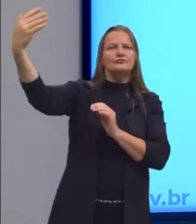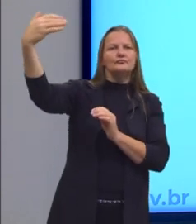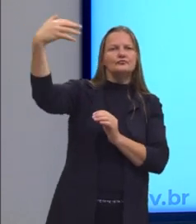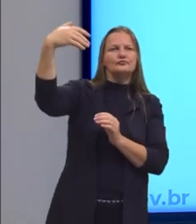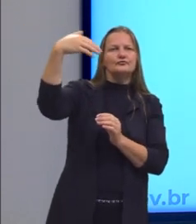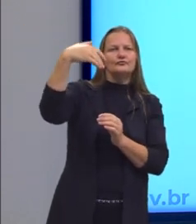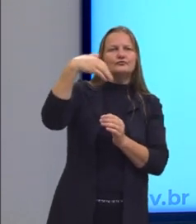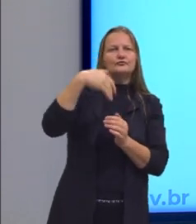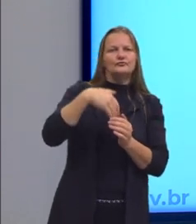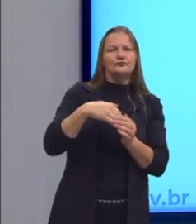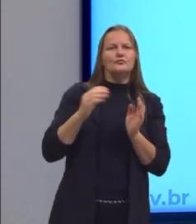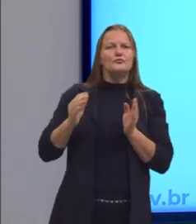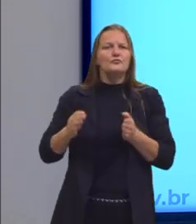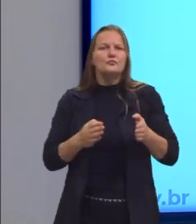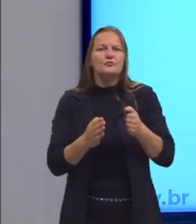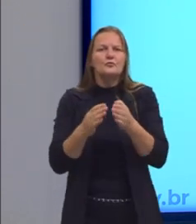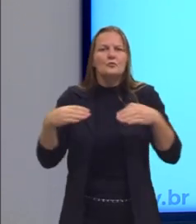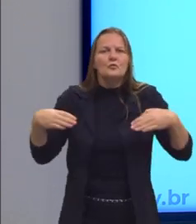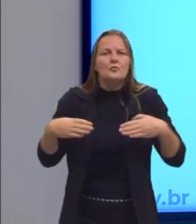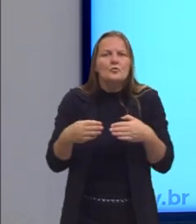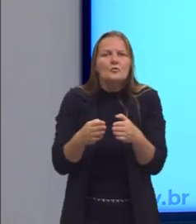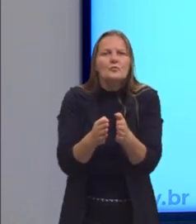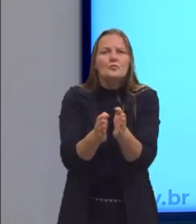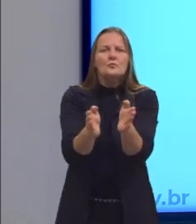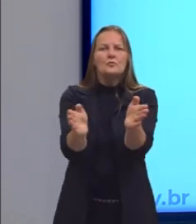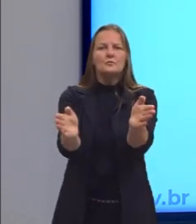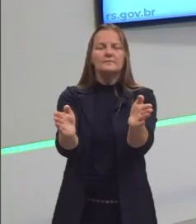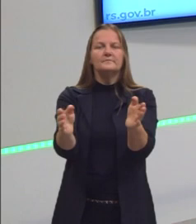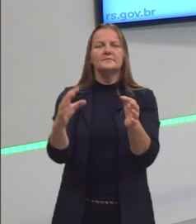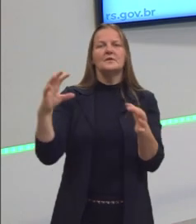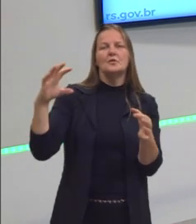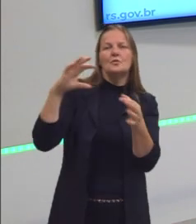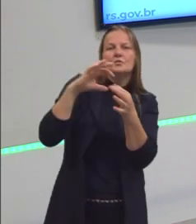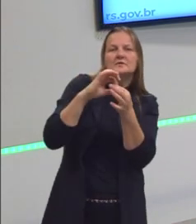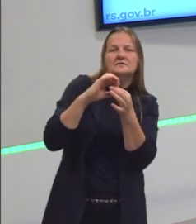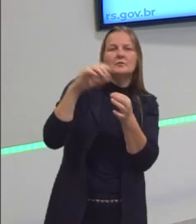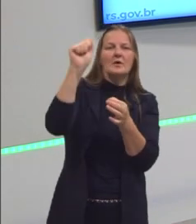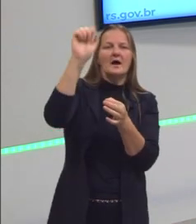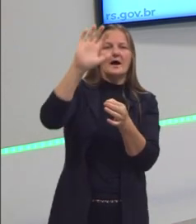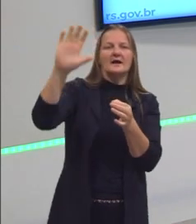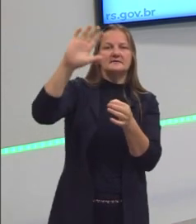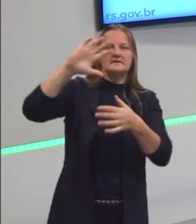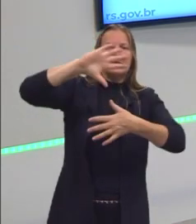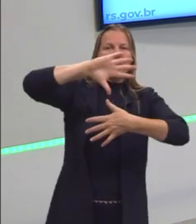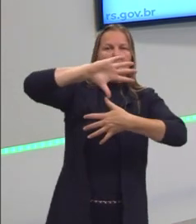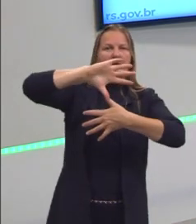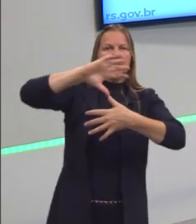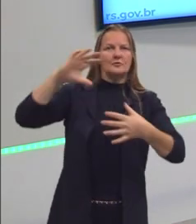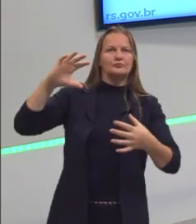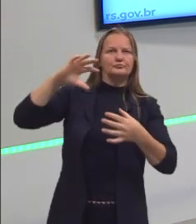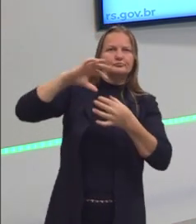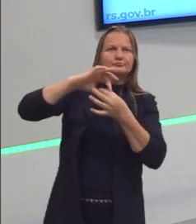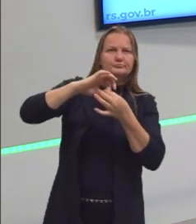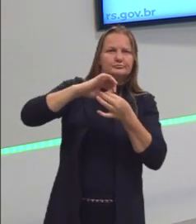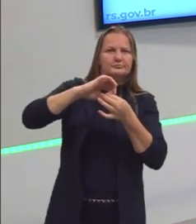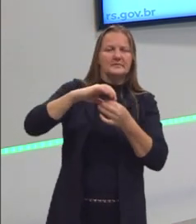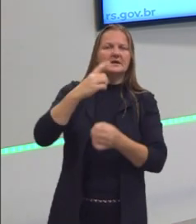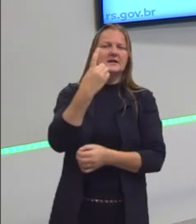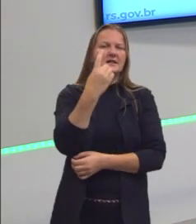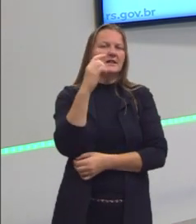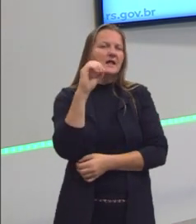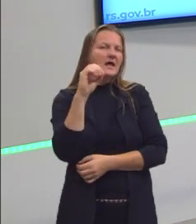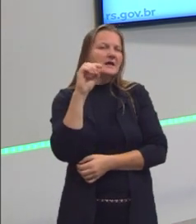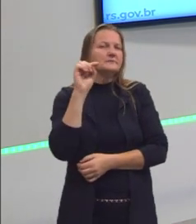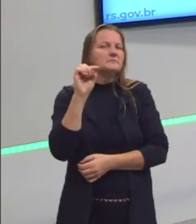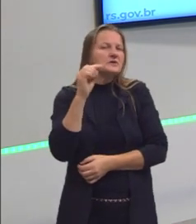Bering, ele tem quase que uma conexão da Ásia aqui com a América naquele momento, cerca de 10 ou